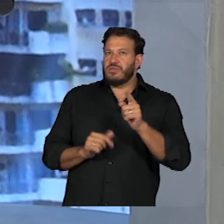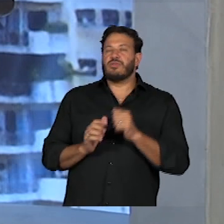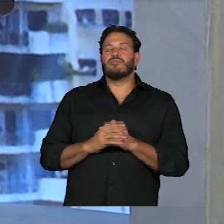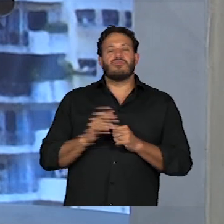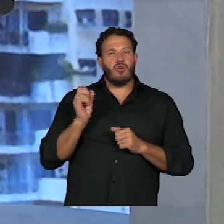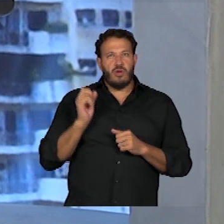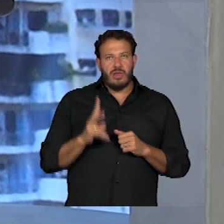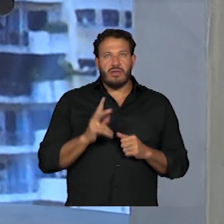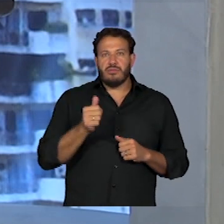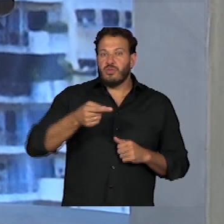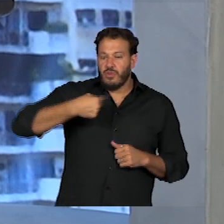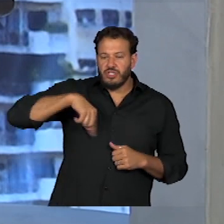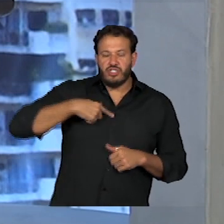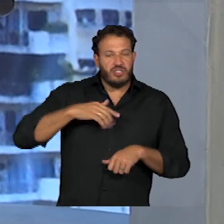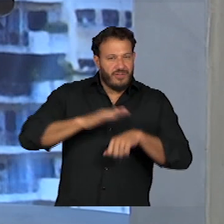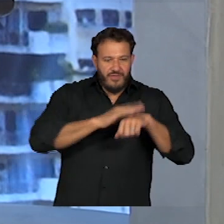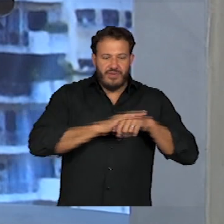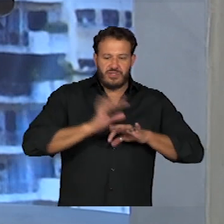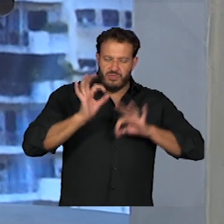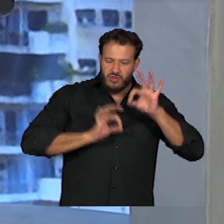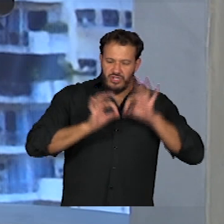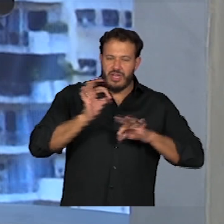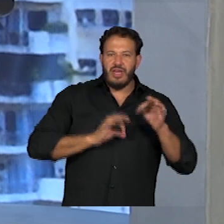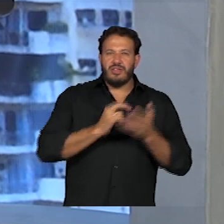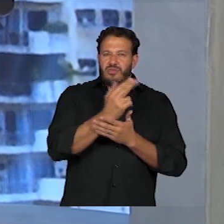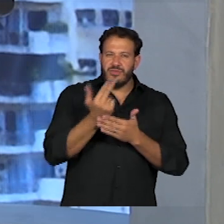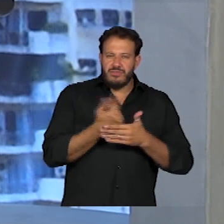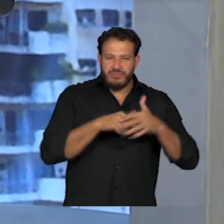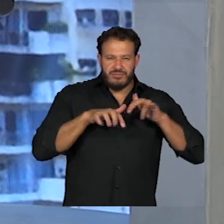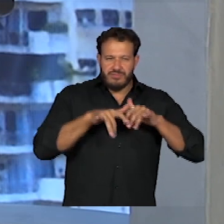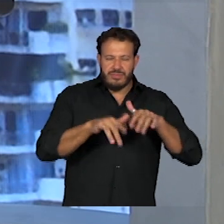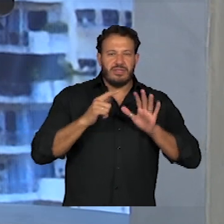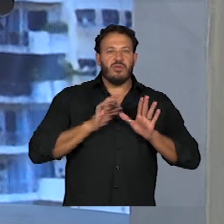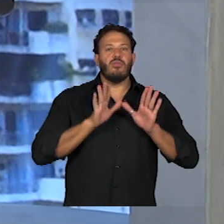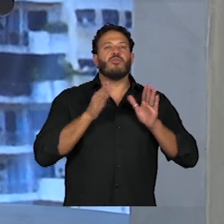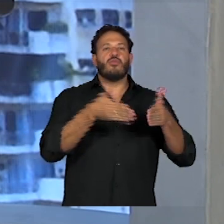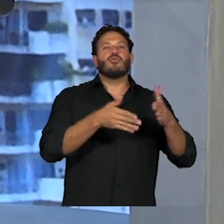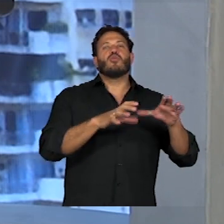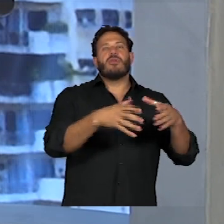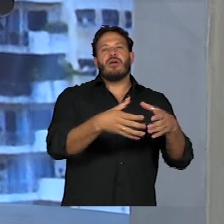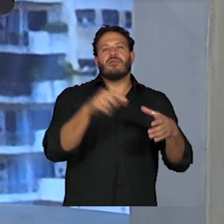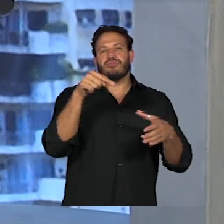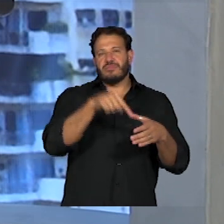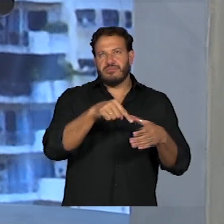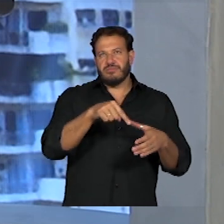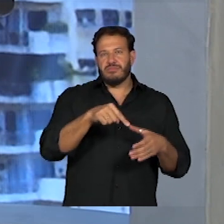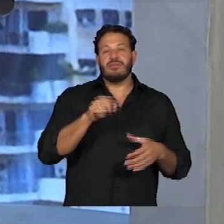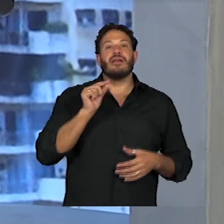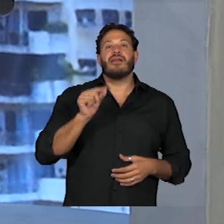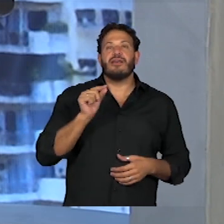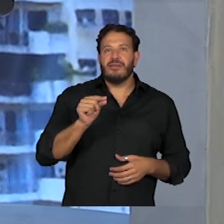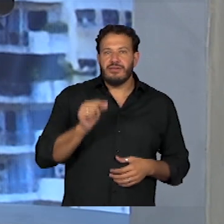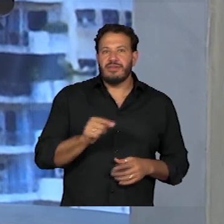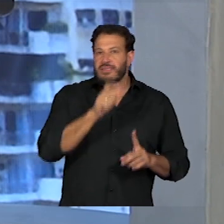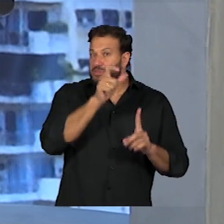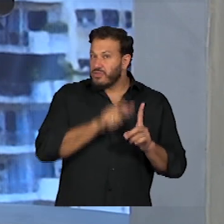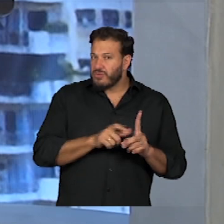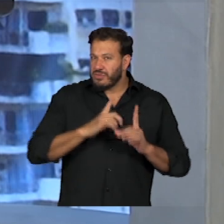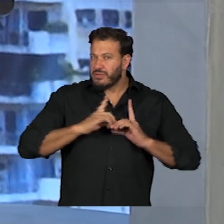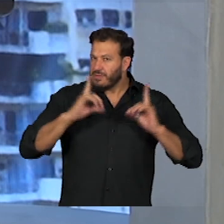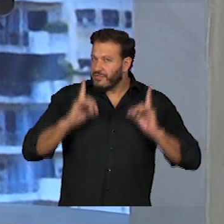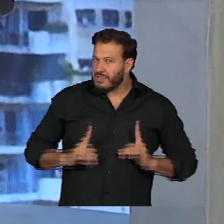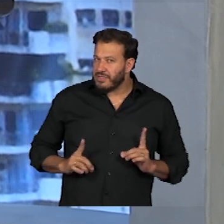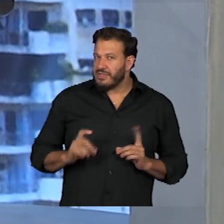Ok, quando a faz algum projeto de design, tem que ter um público-alvo. E aí, o seu público-alvo tem pessoas com deficiência? O seu público